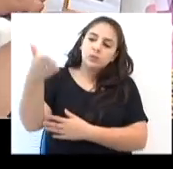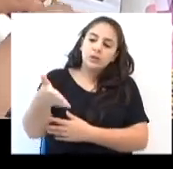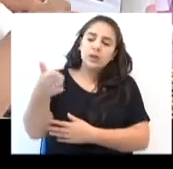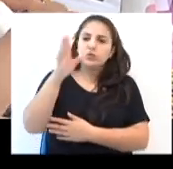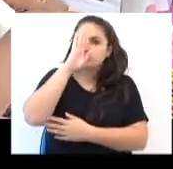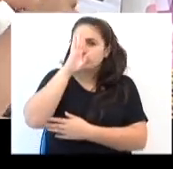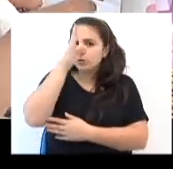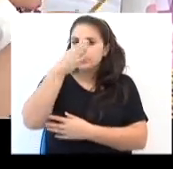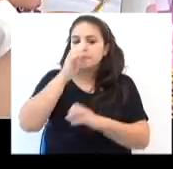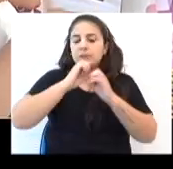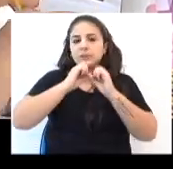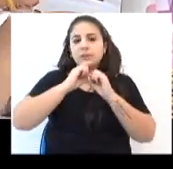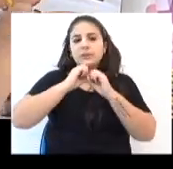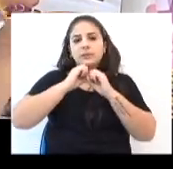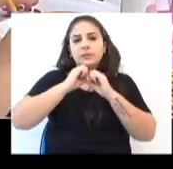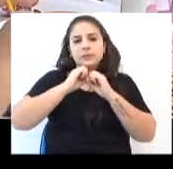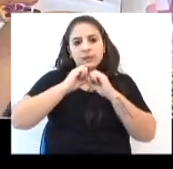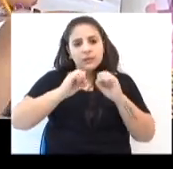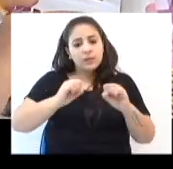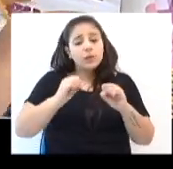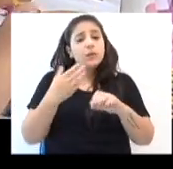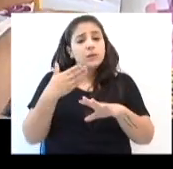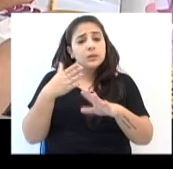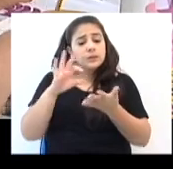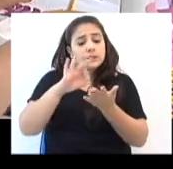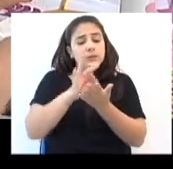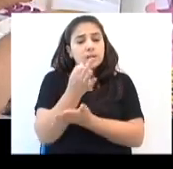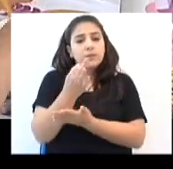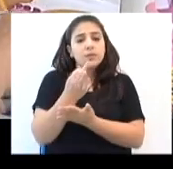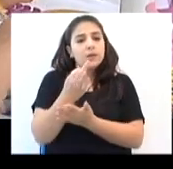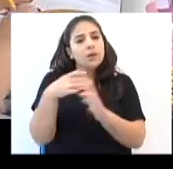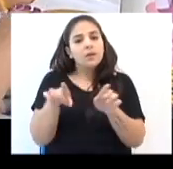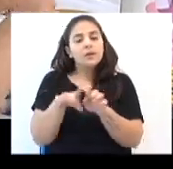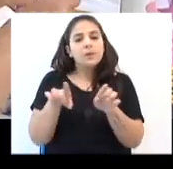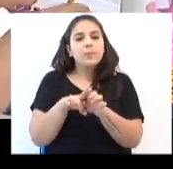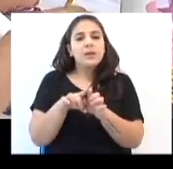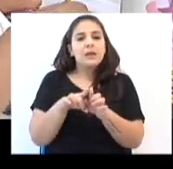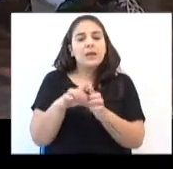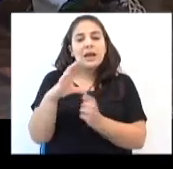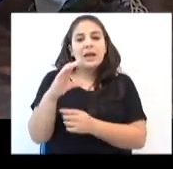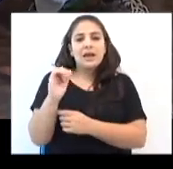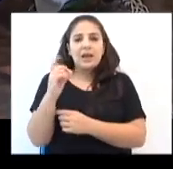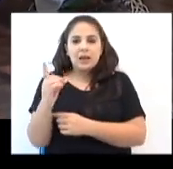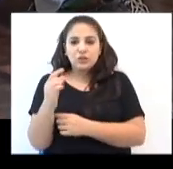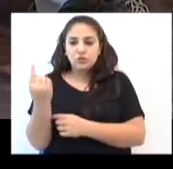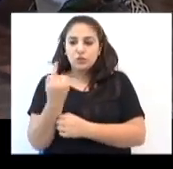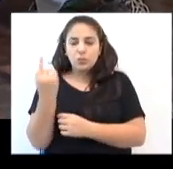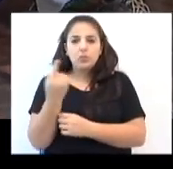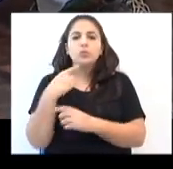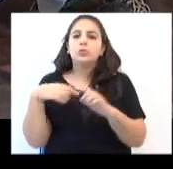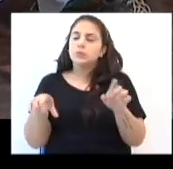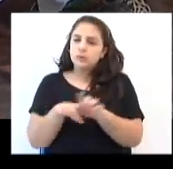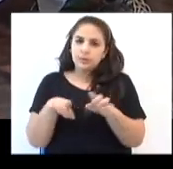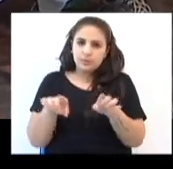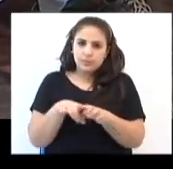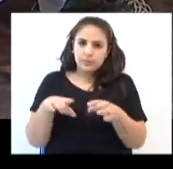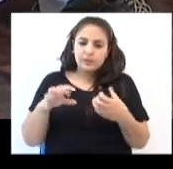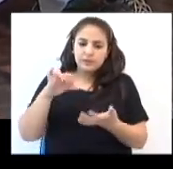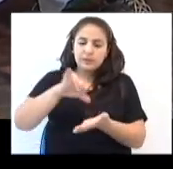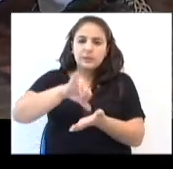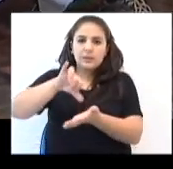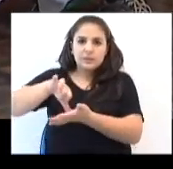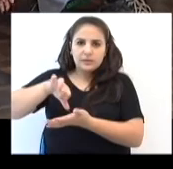lá, podem ir diretamente à secretaria para acessar e se inscrever. E aí, o Cadio Único também foi